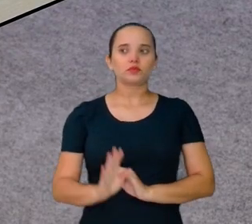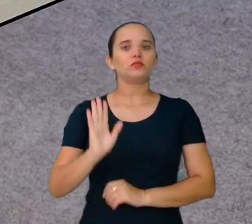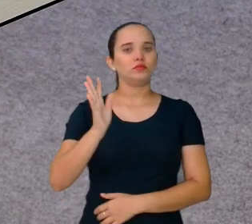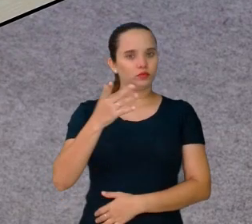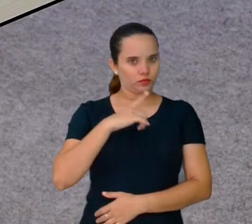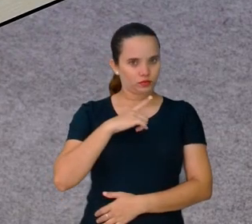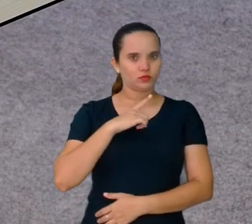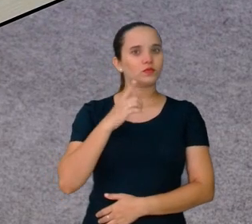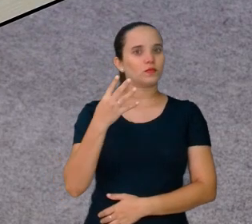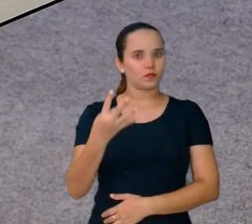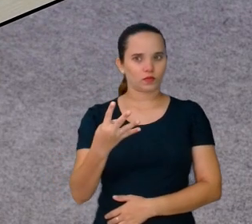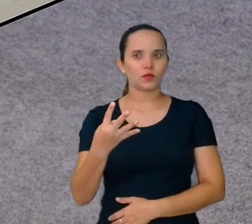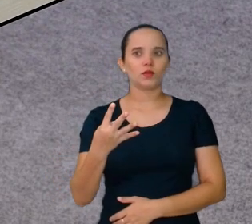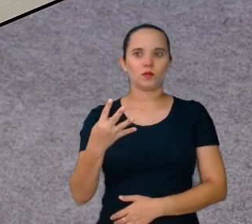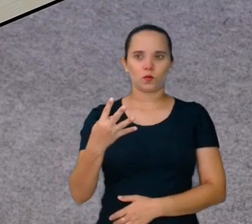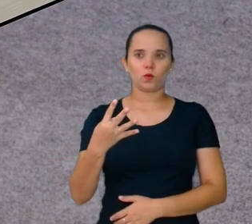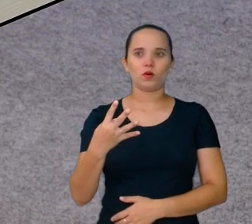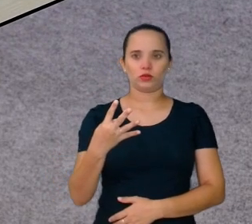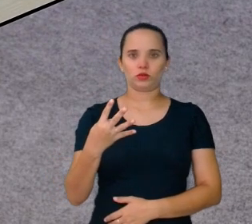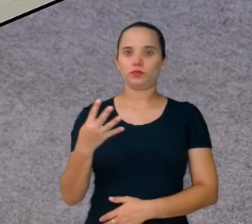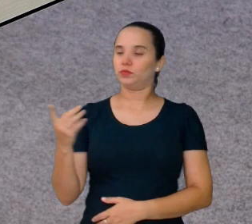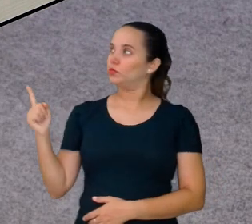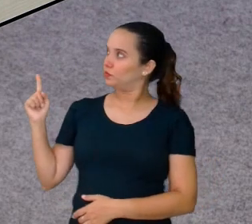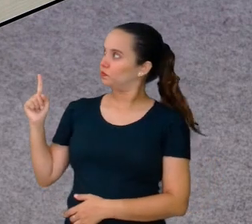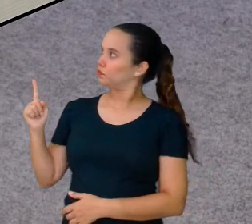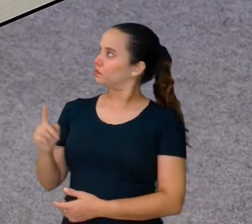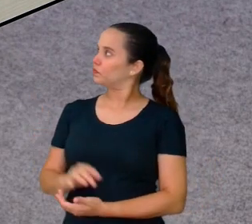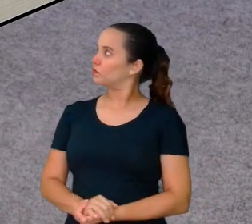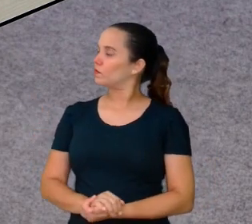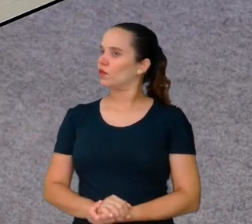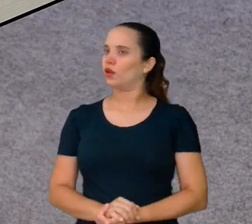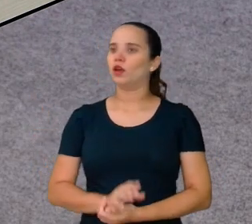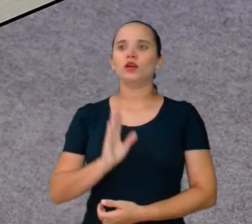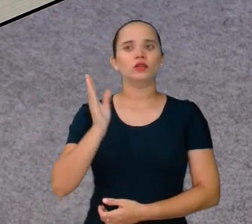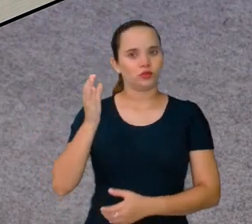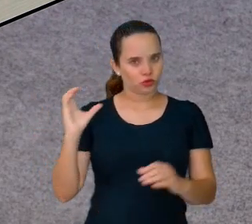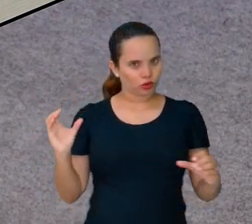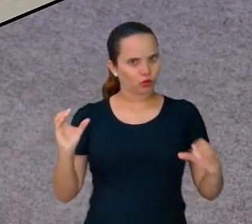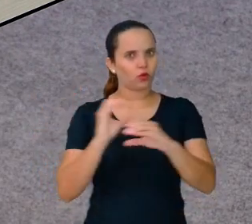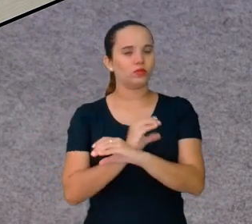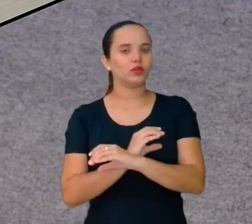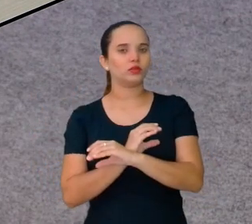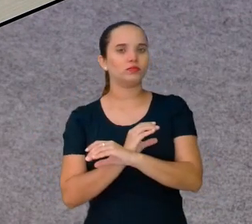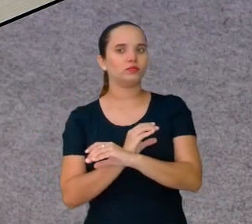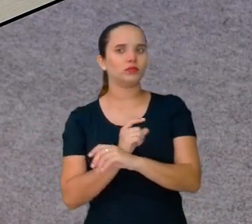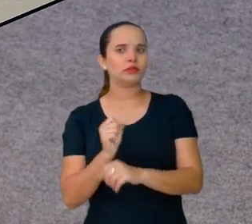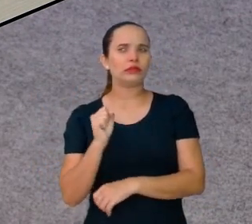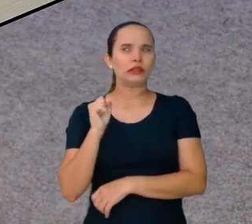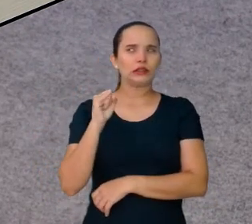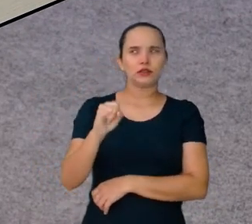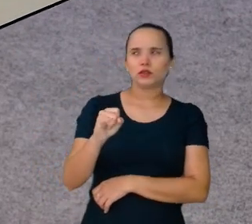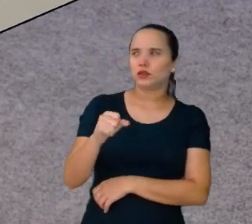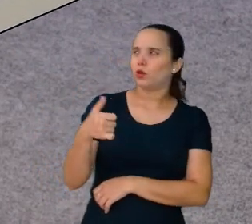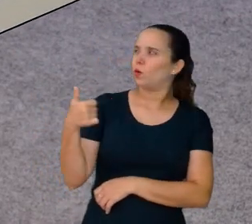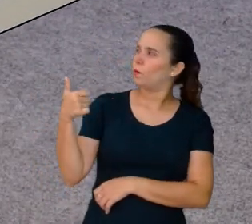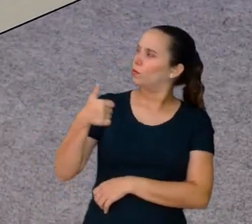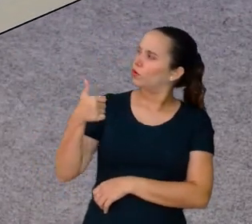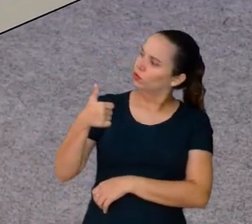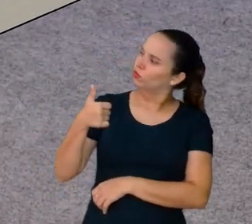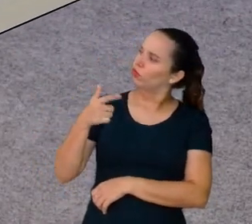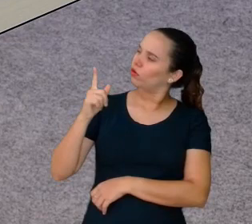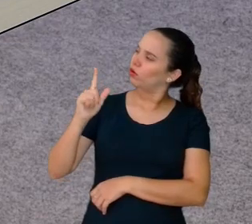4 no quadro. E eu já completei. Se o primeiro, que era de 4,